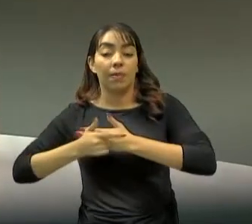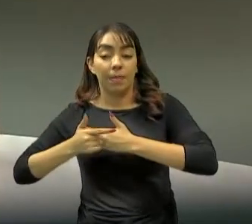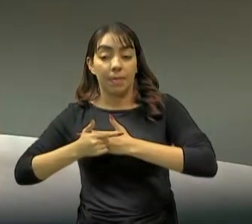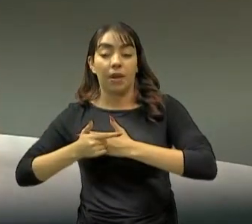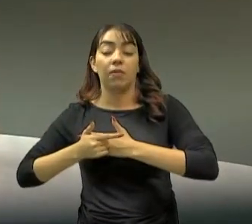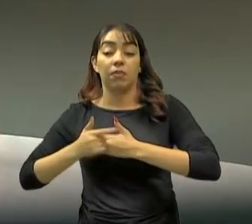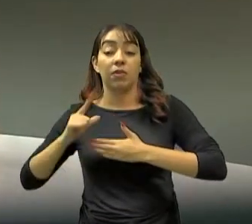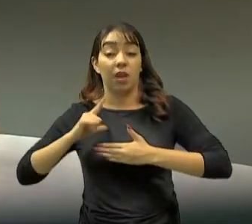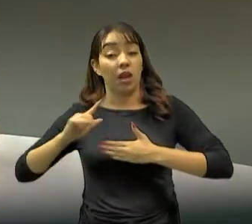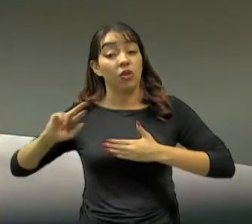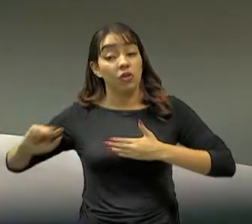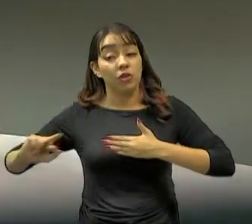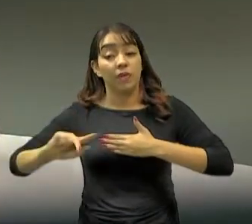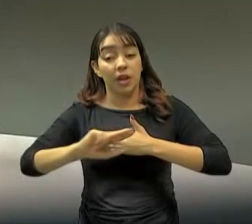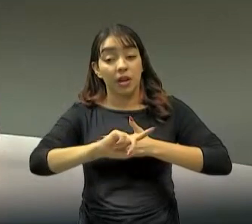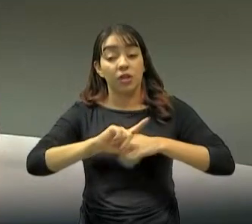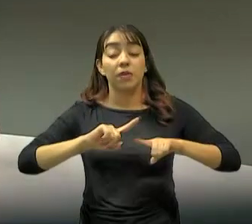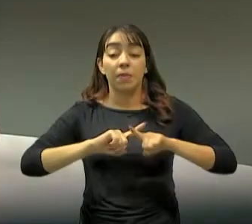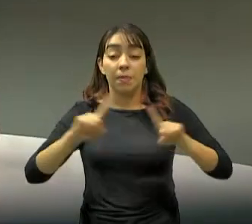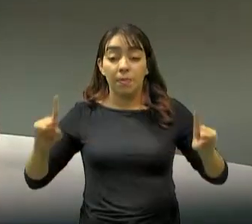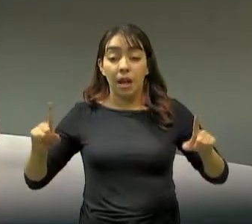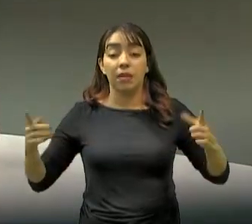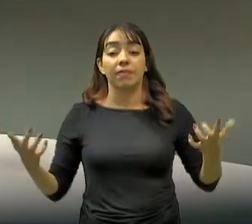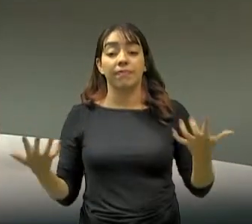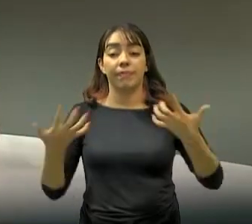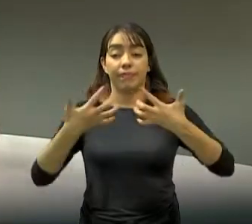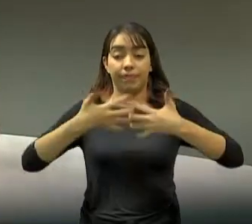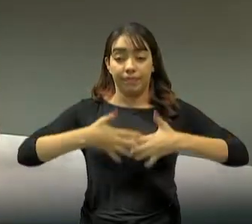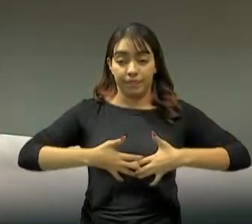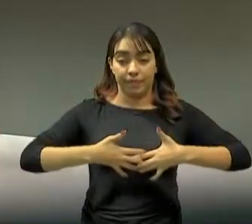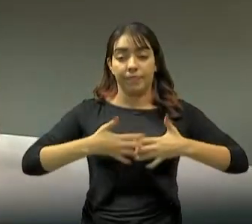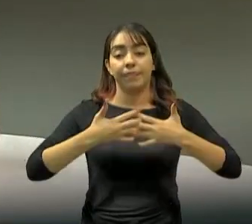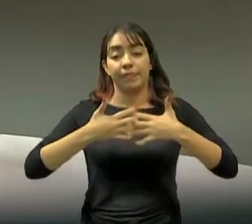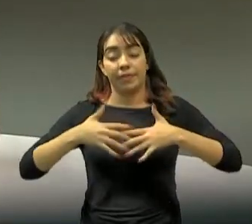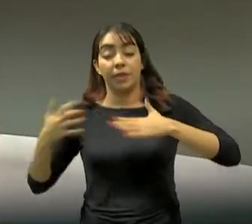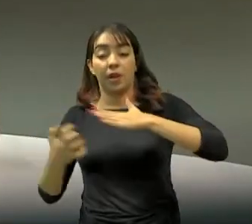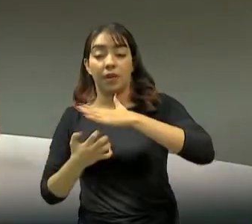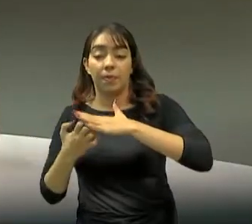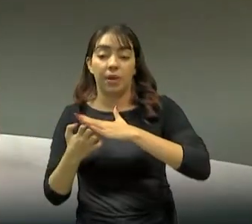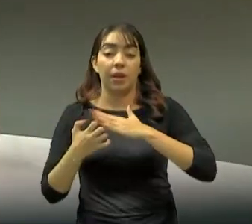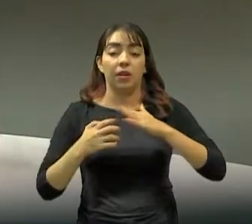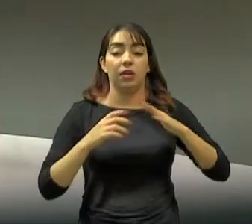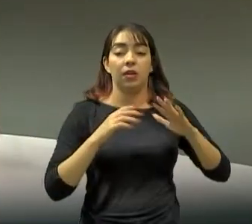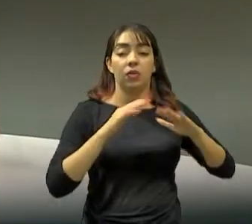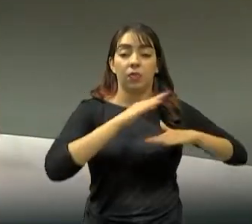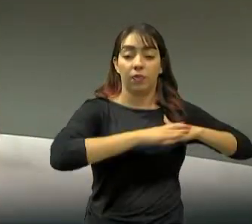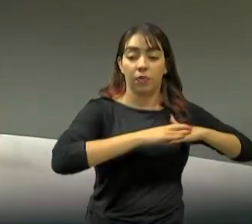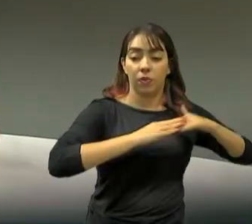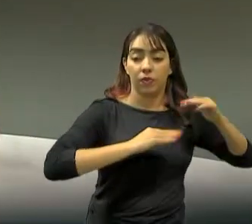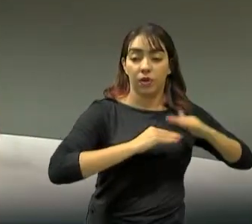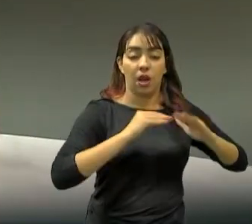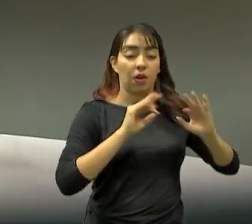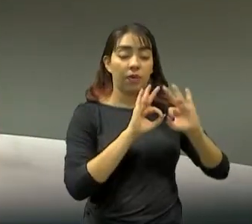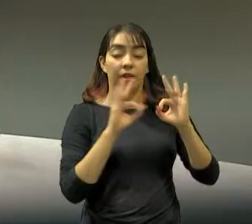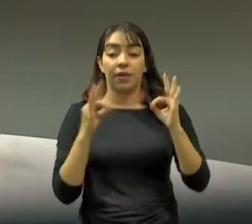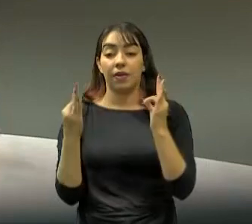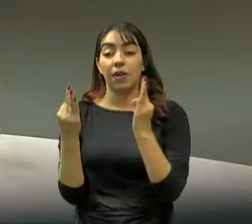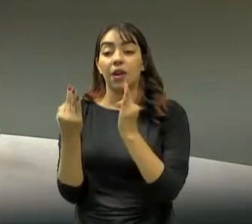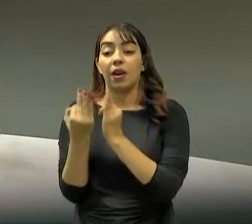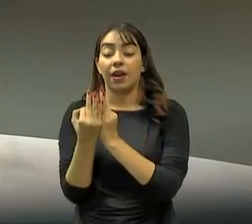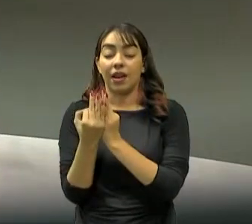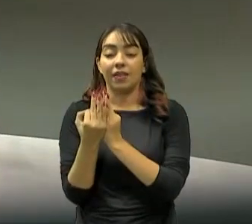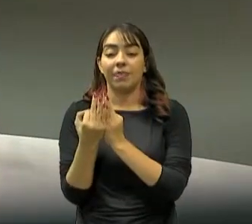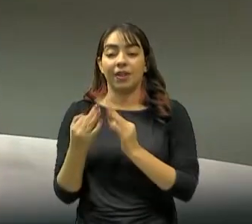organizações esteja correto. Isso aplica-se na família, né, isso aplica-se no Estado, no governo, ou seja, quando todos jogam